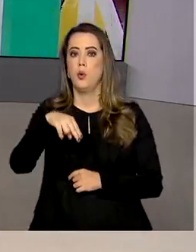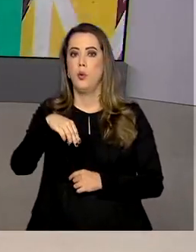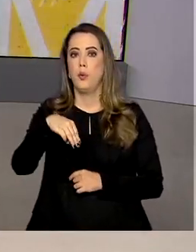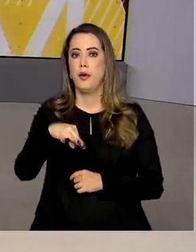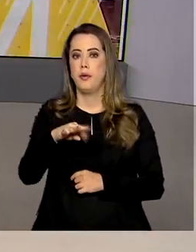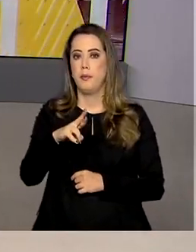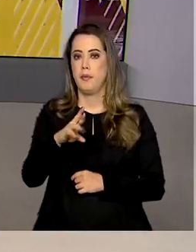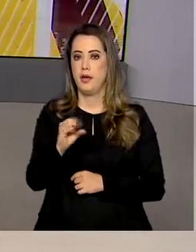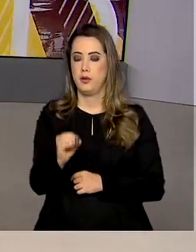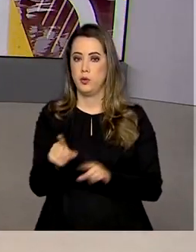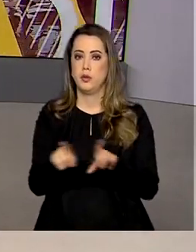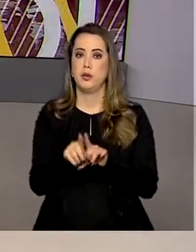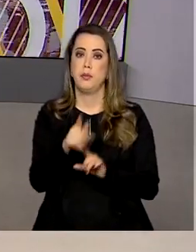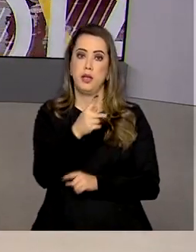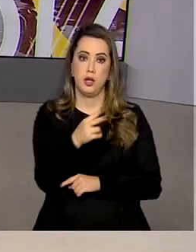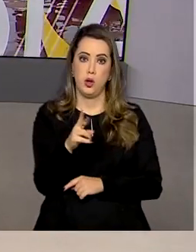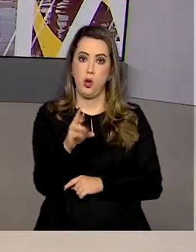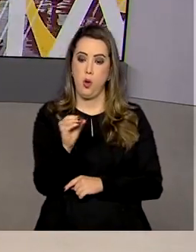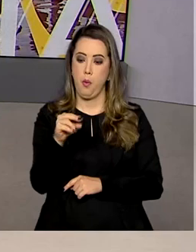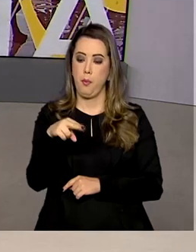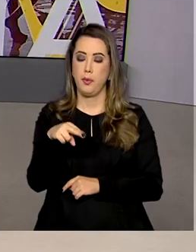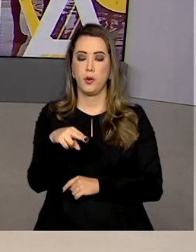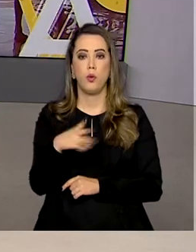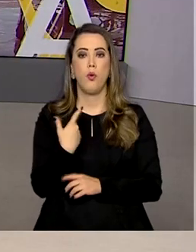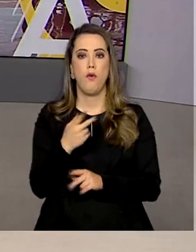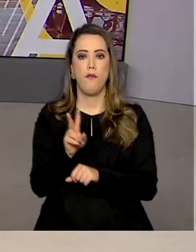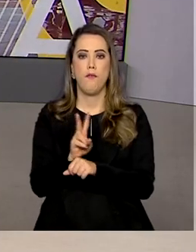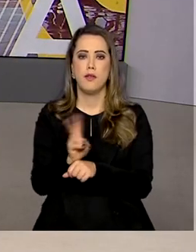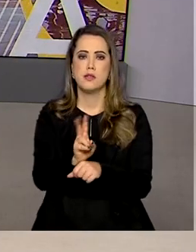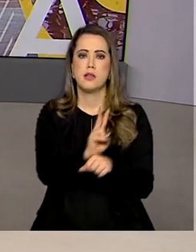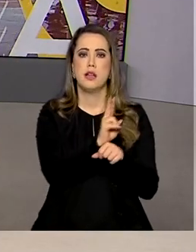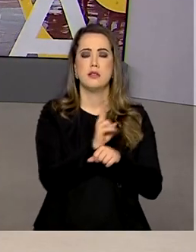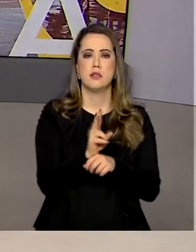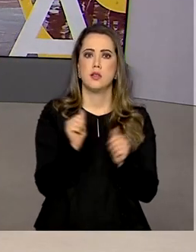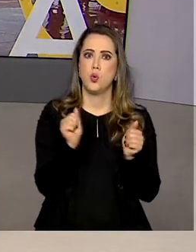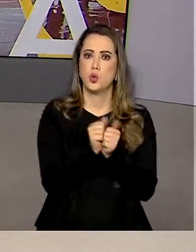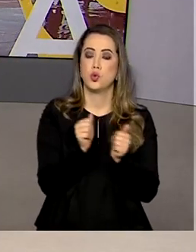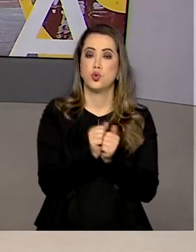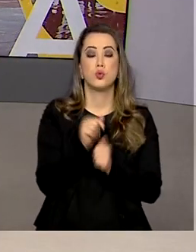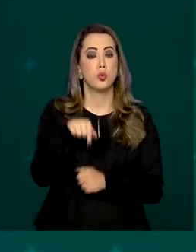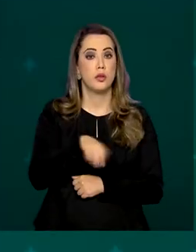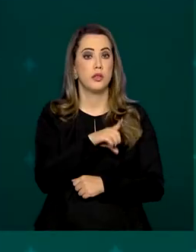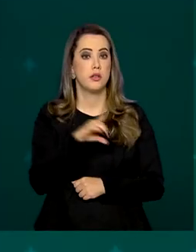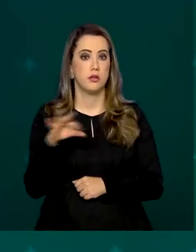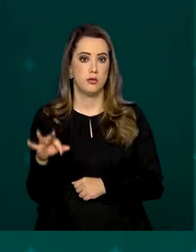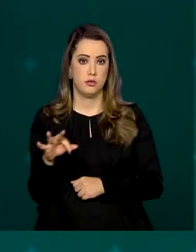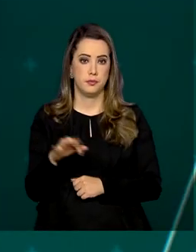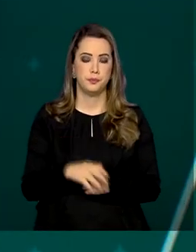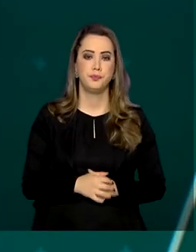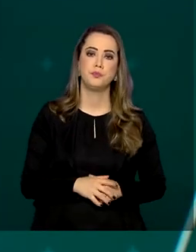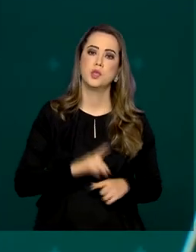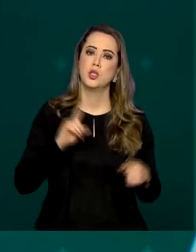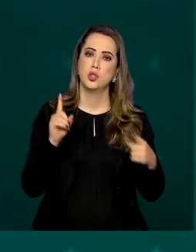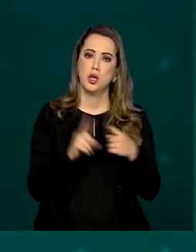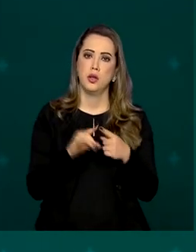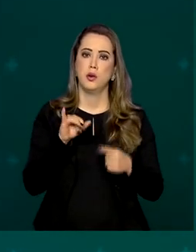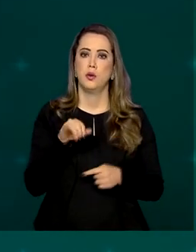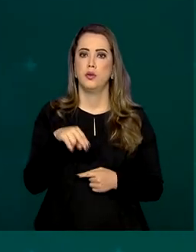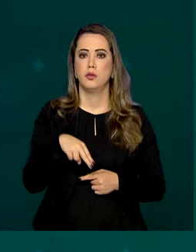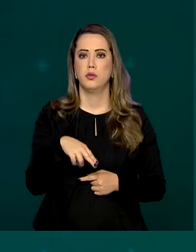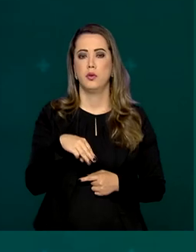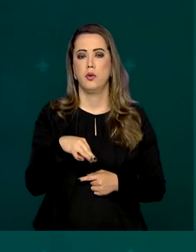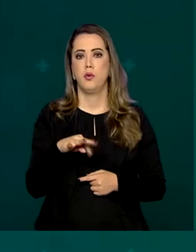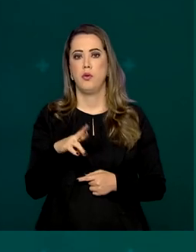fizeram uma fiscalização conjunta nos postos de combustível aqui do Distrito Federal. Segundo o Inmetro, a maior